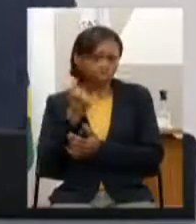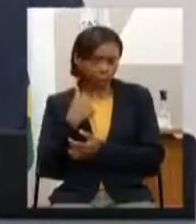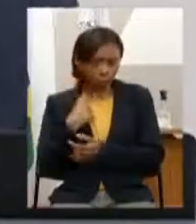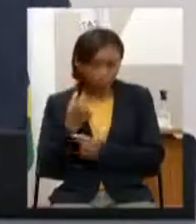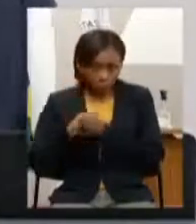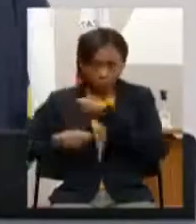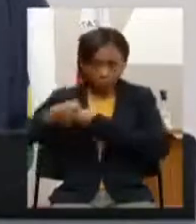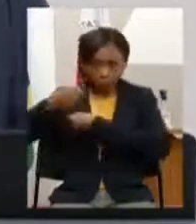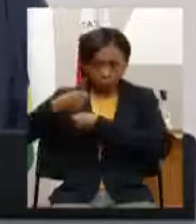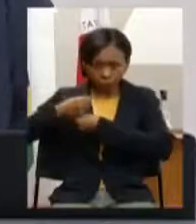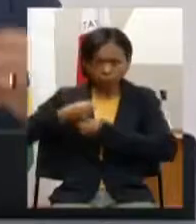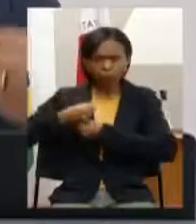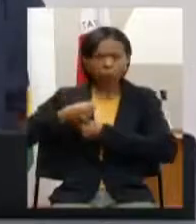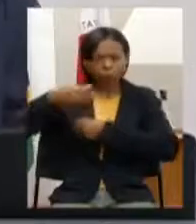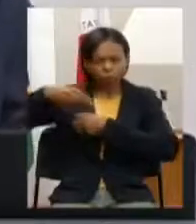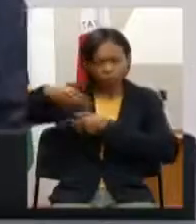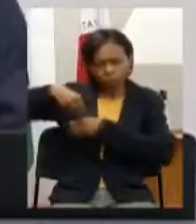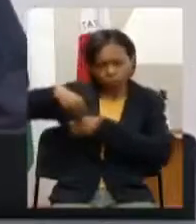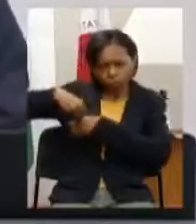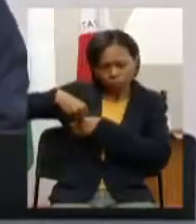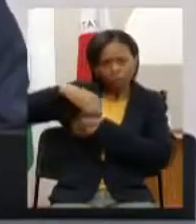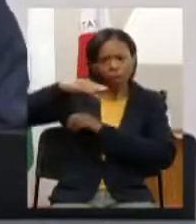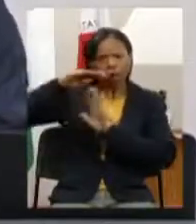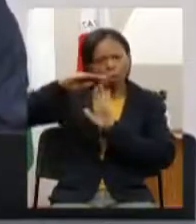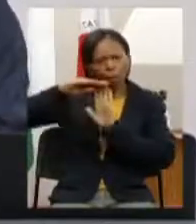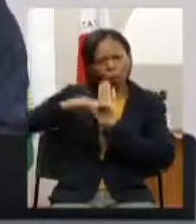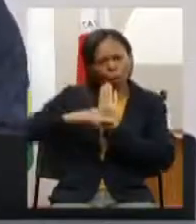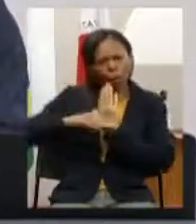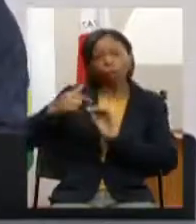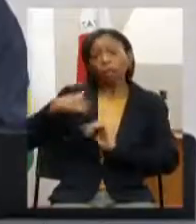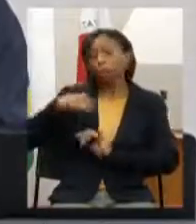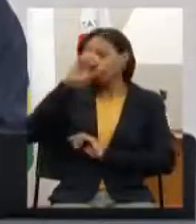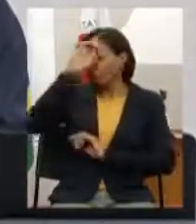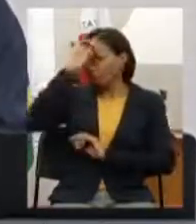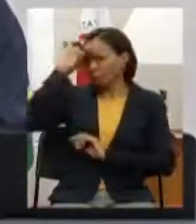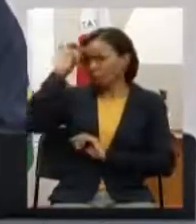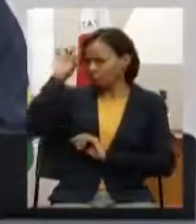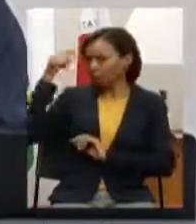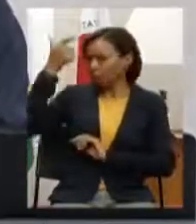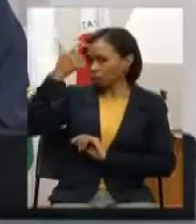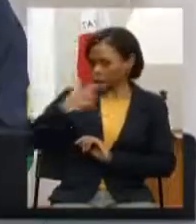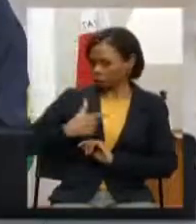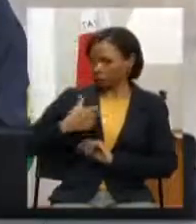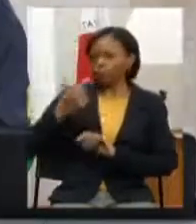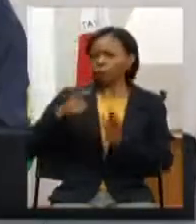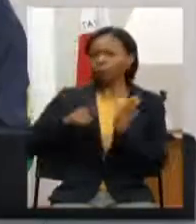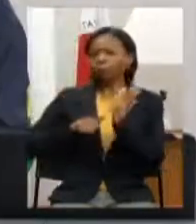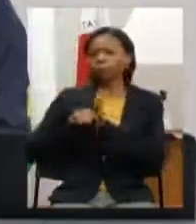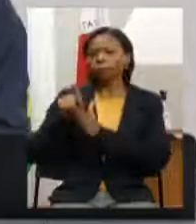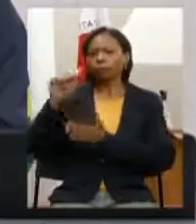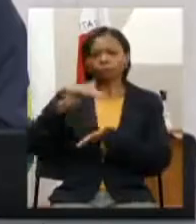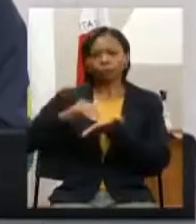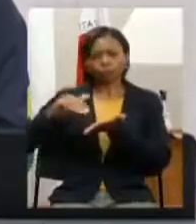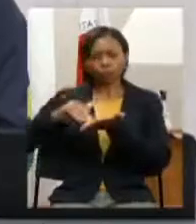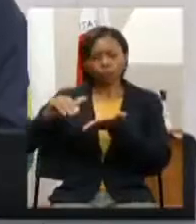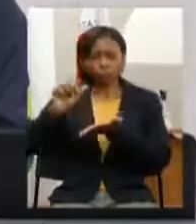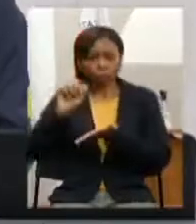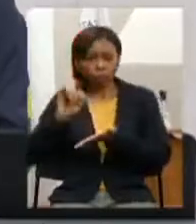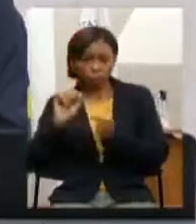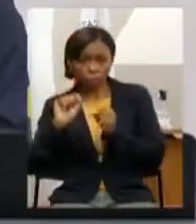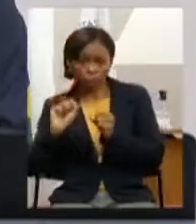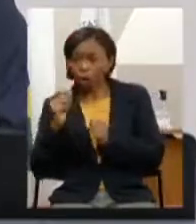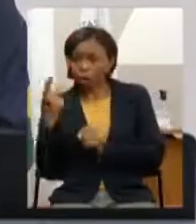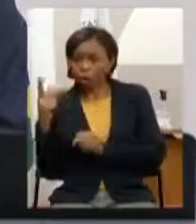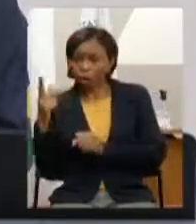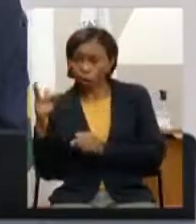passado e tive a ética de perguntar o secretário se eu podia publicizar a mensagem